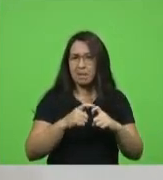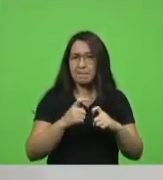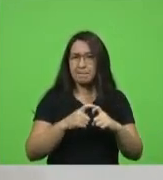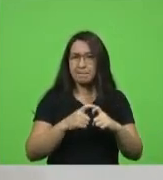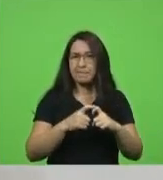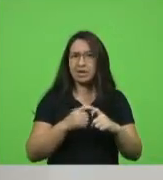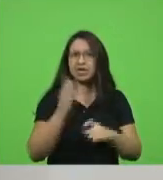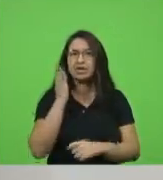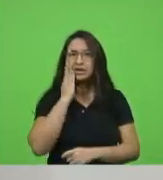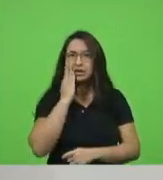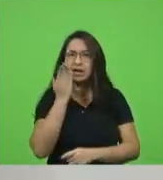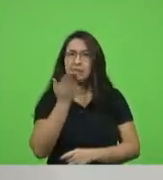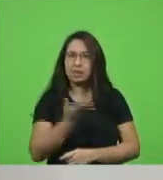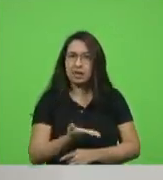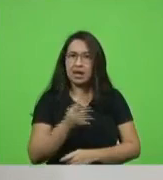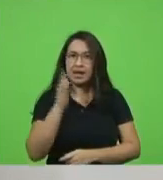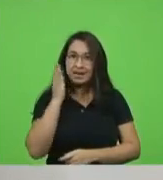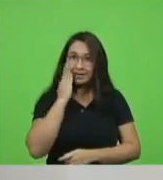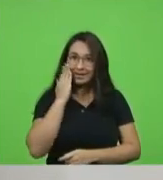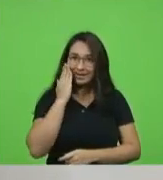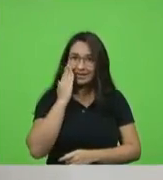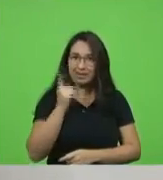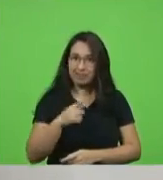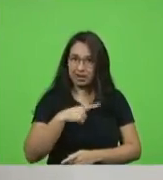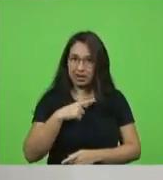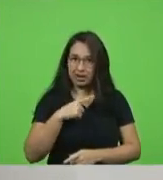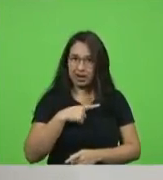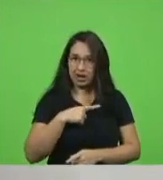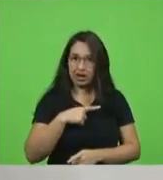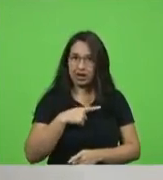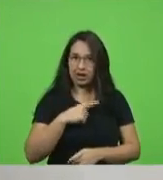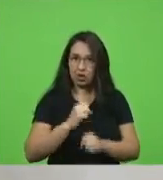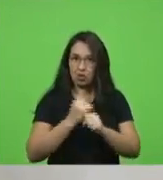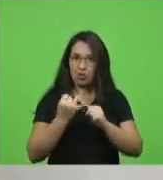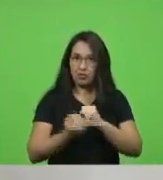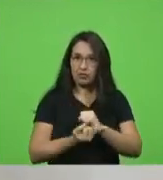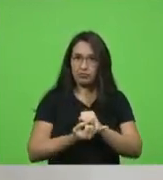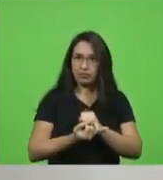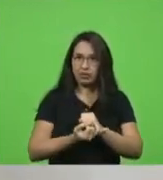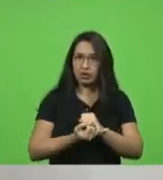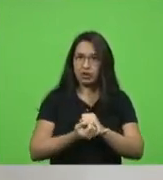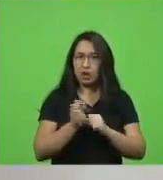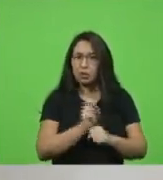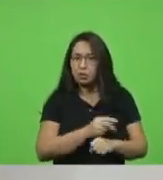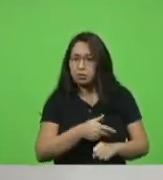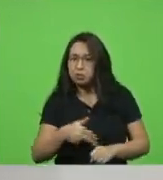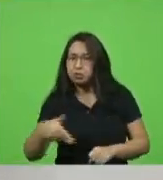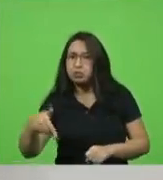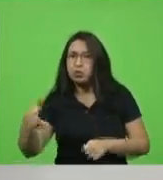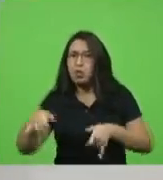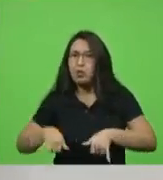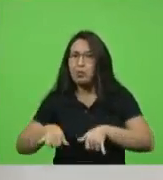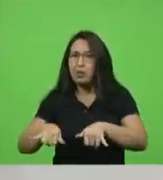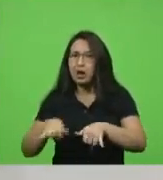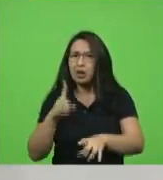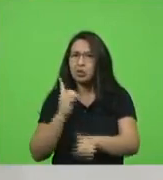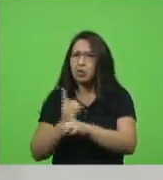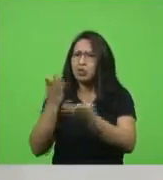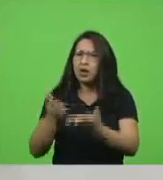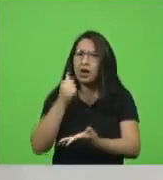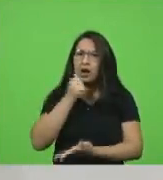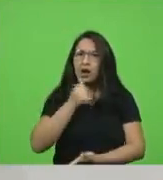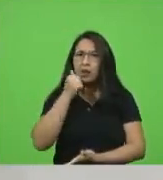sabia que ela estava positiva encontra a pessoa no mercado fazendo compras Abelardo Luz